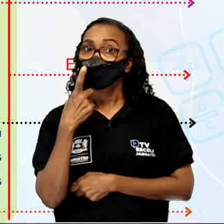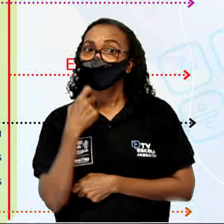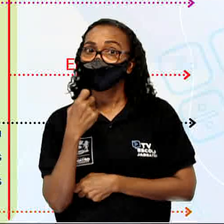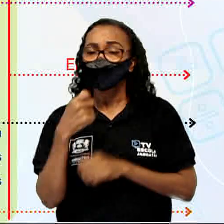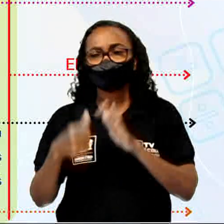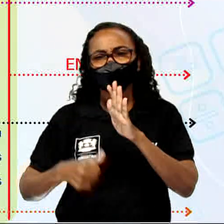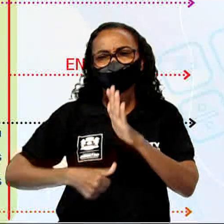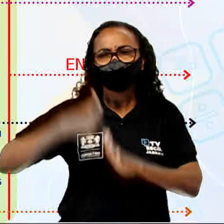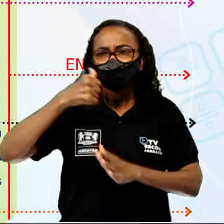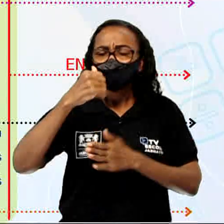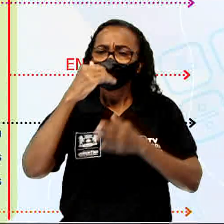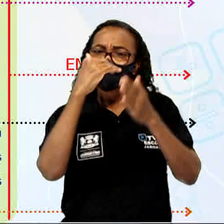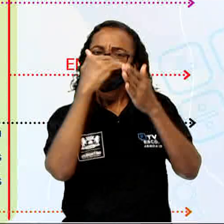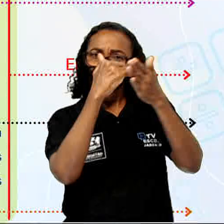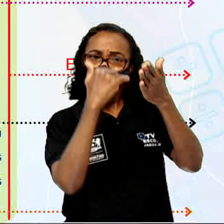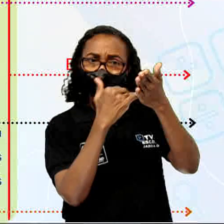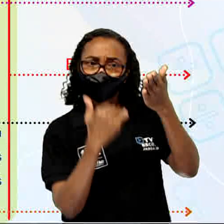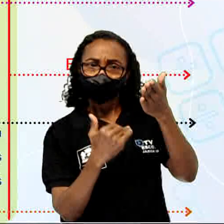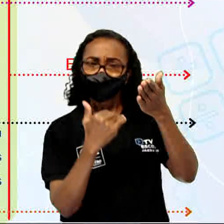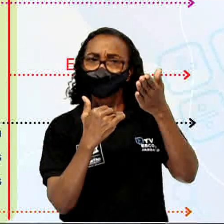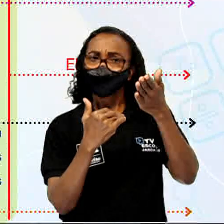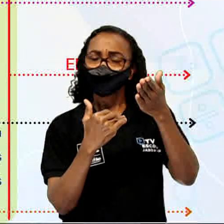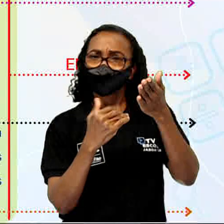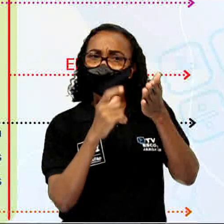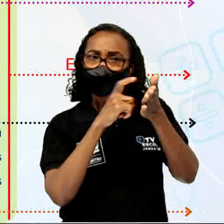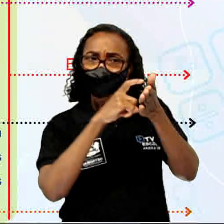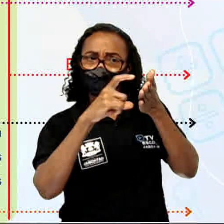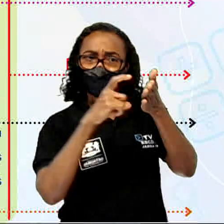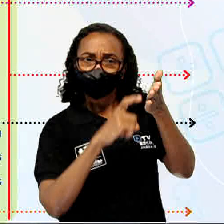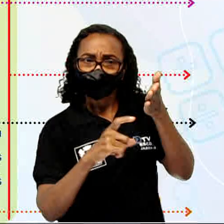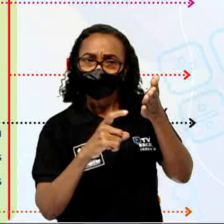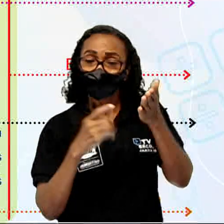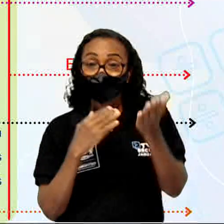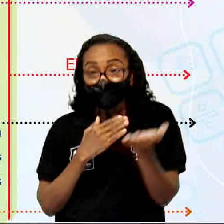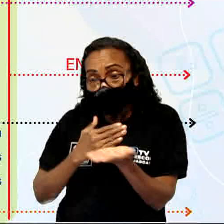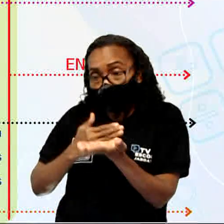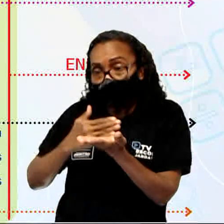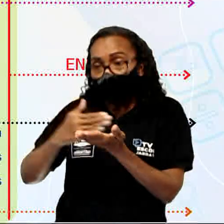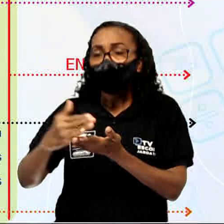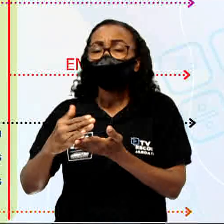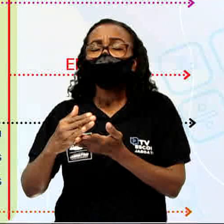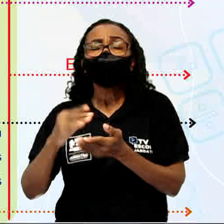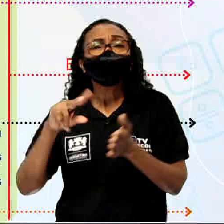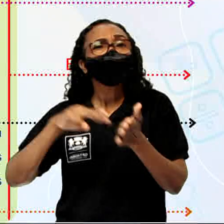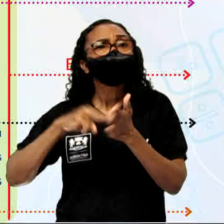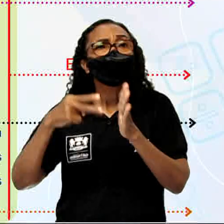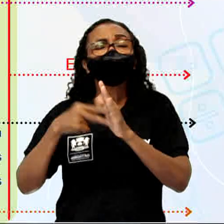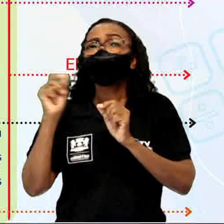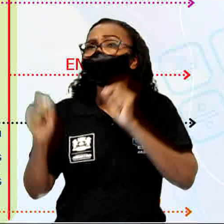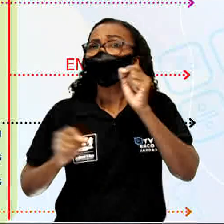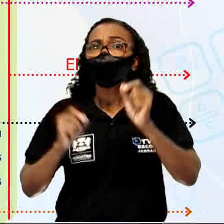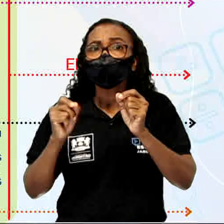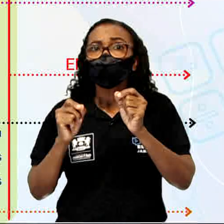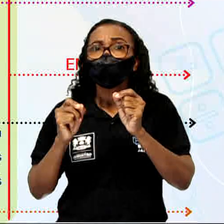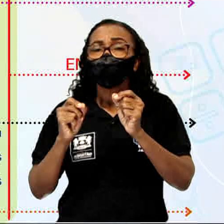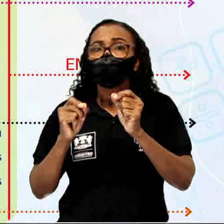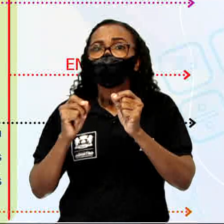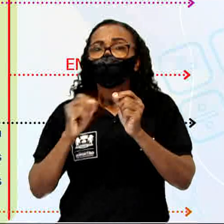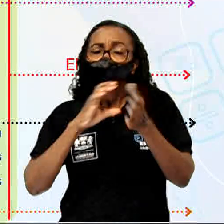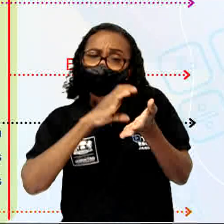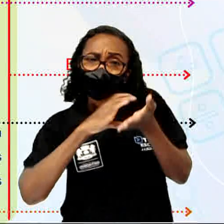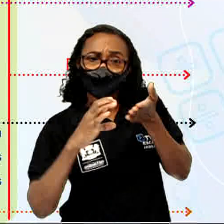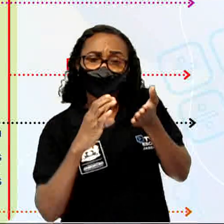primeiros parágrafos, eles são parágrafos introdutórios. E o que significa isso? São parágrafos que vão